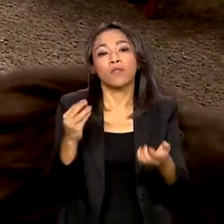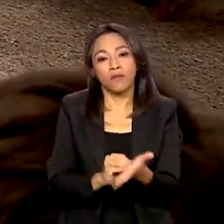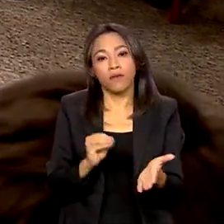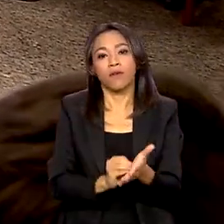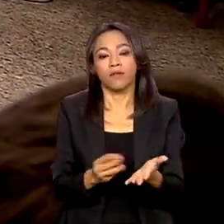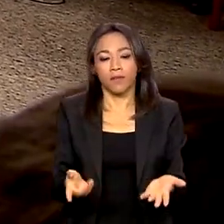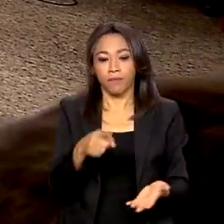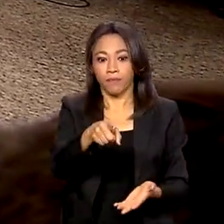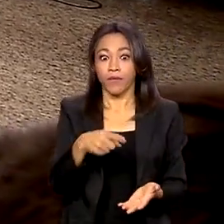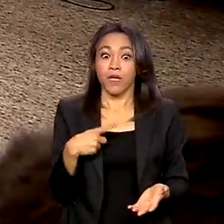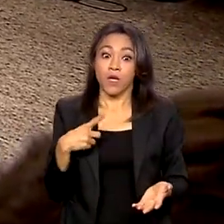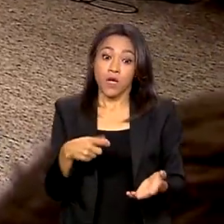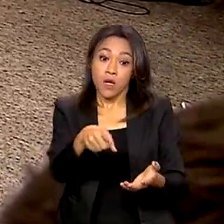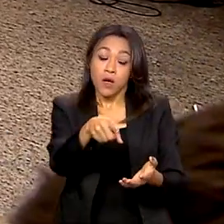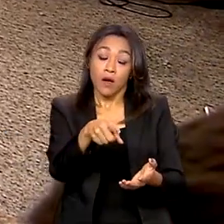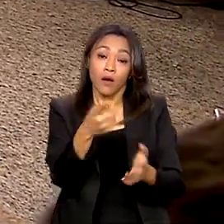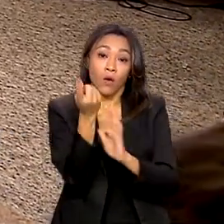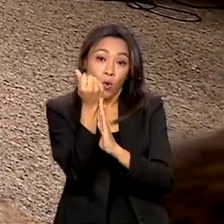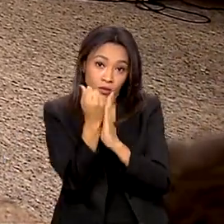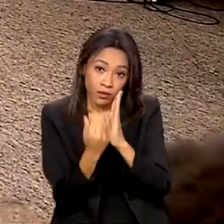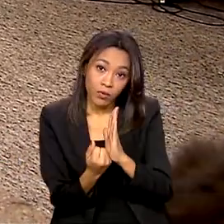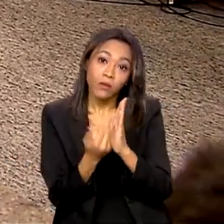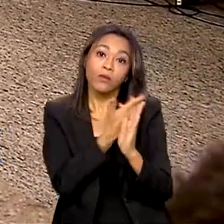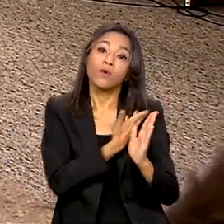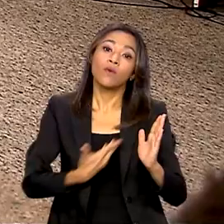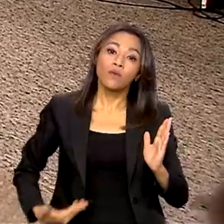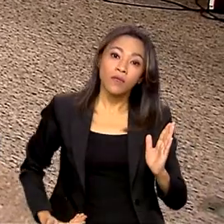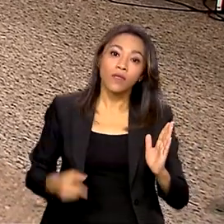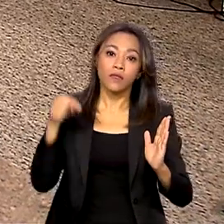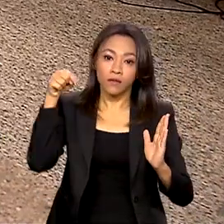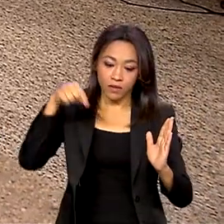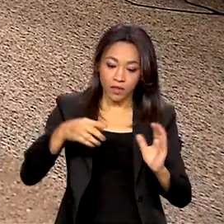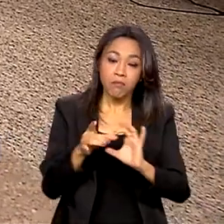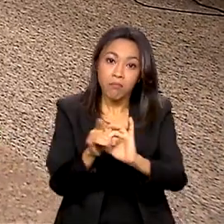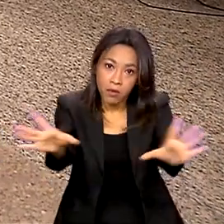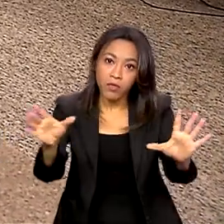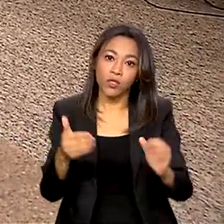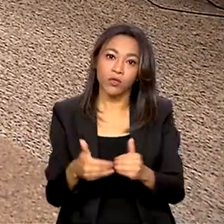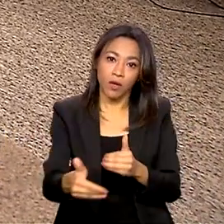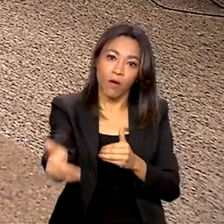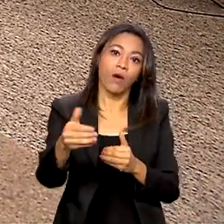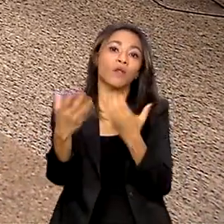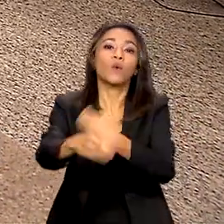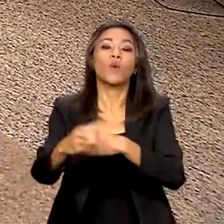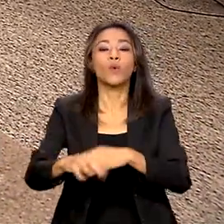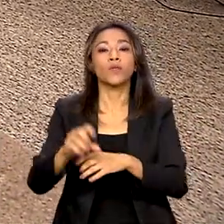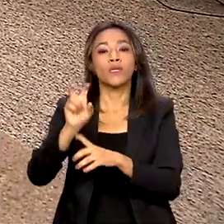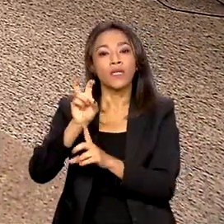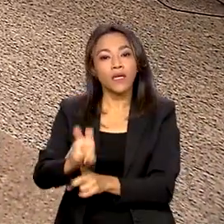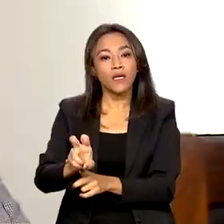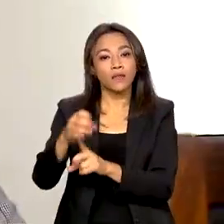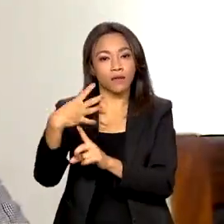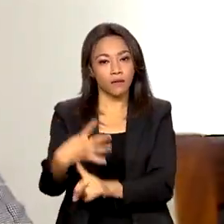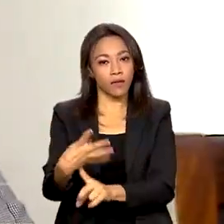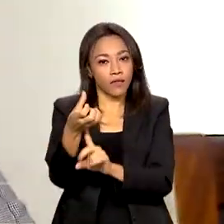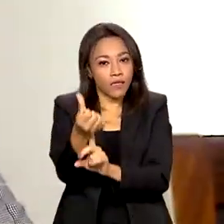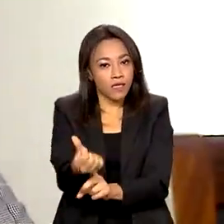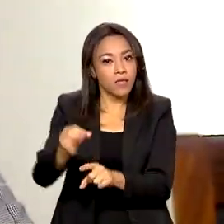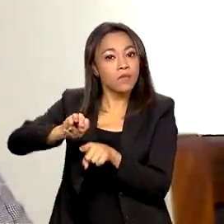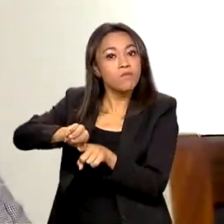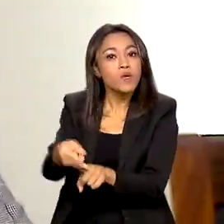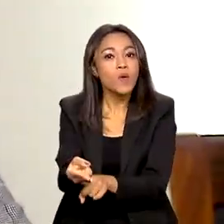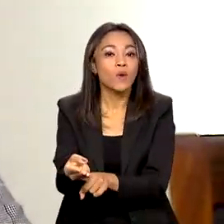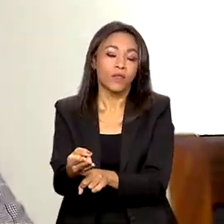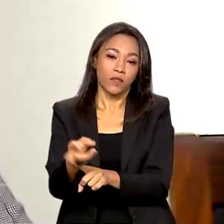cofres públicos dos concursos permitidos nesta terça-feira será de 546 milhões